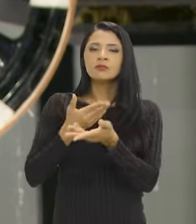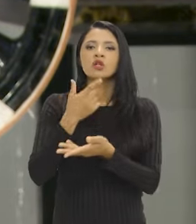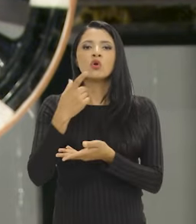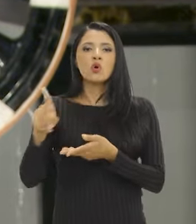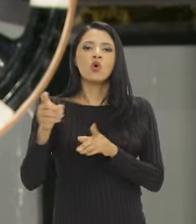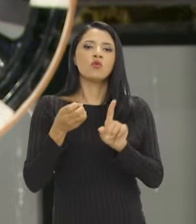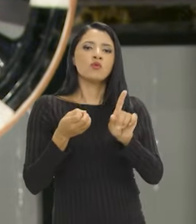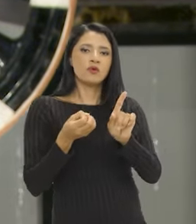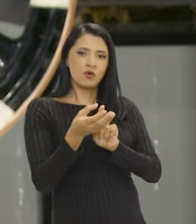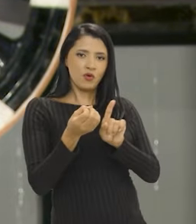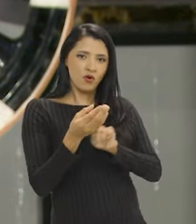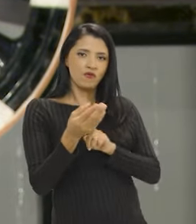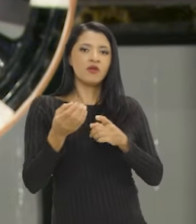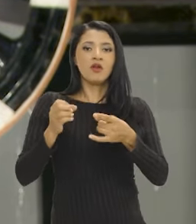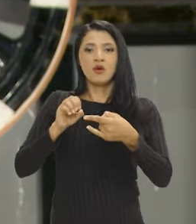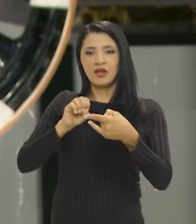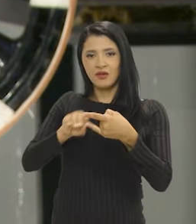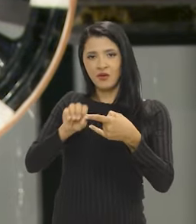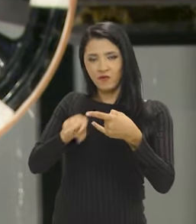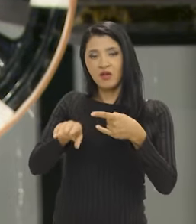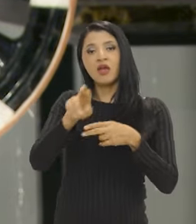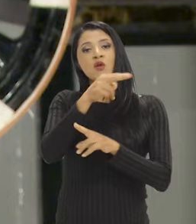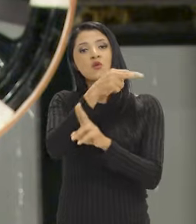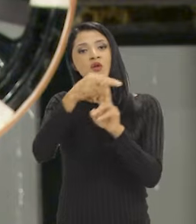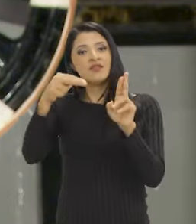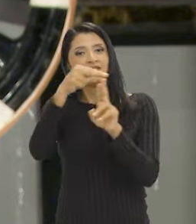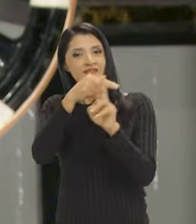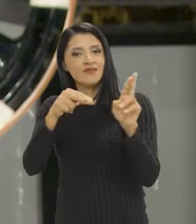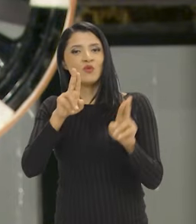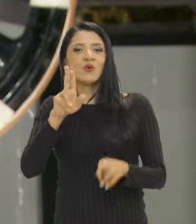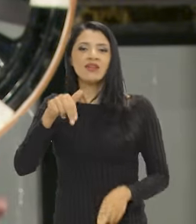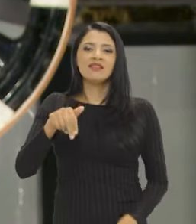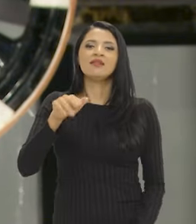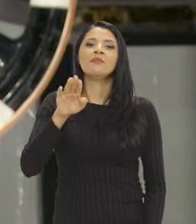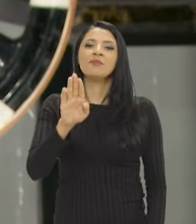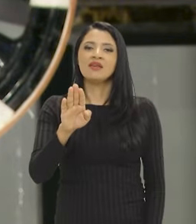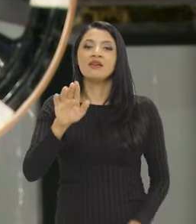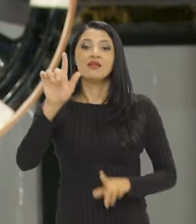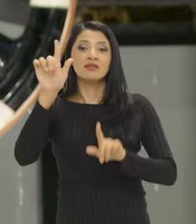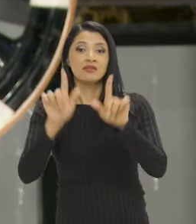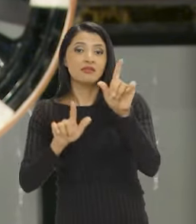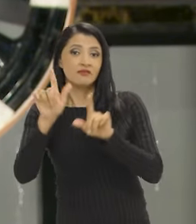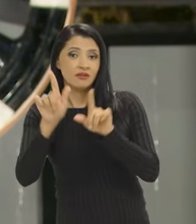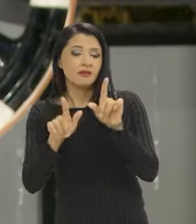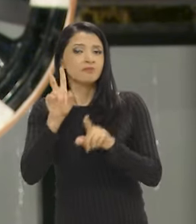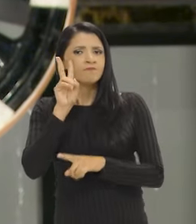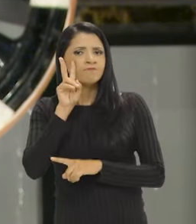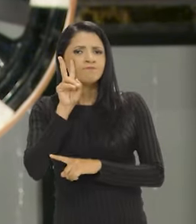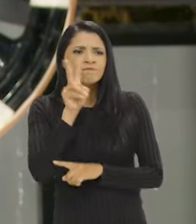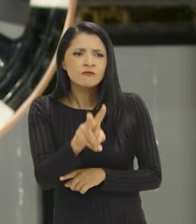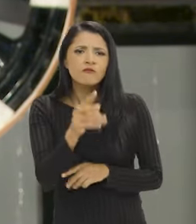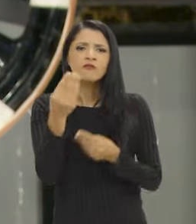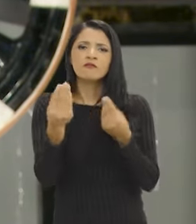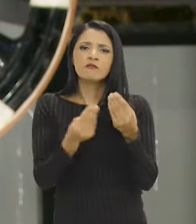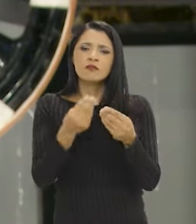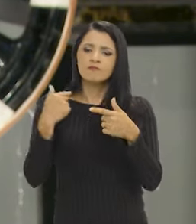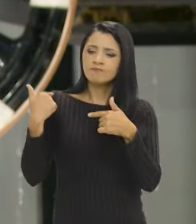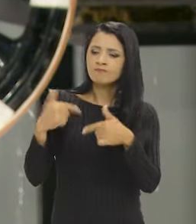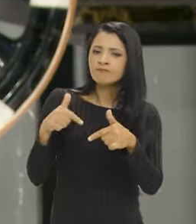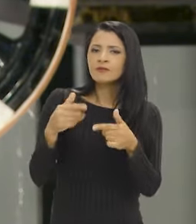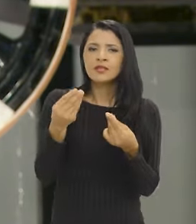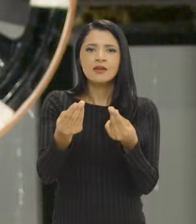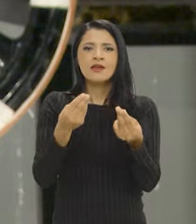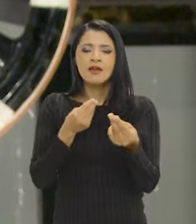com o Canal Gov, o Canal Educação e a UNBTV para também tornar visível, trabalhar